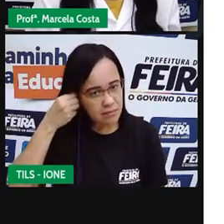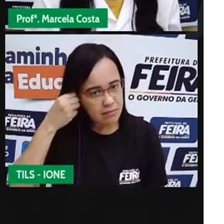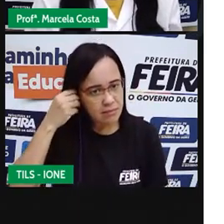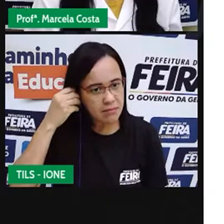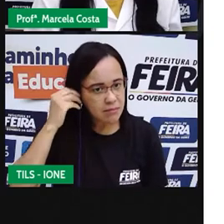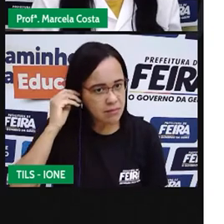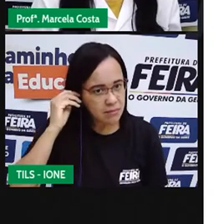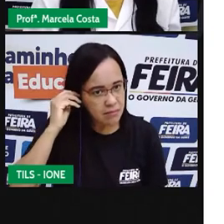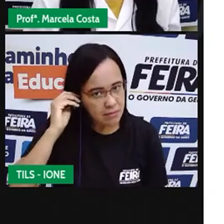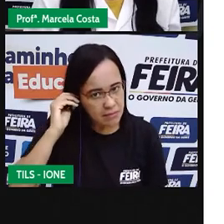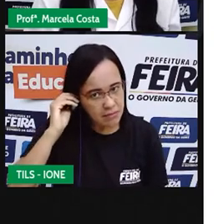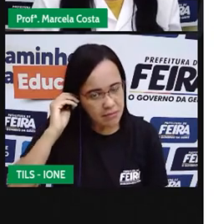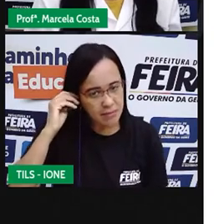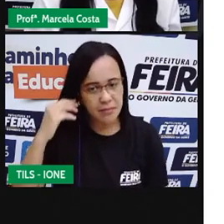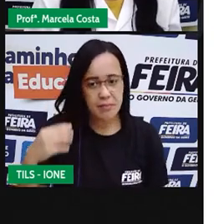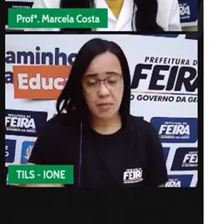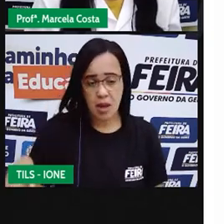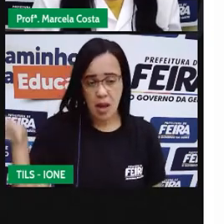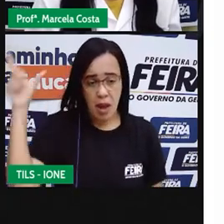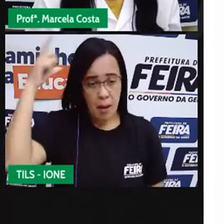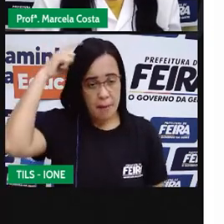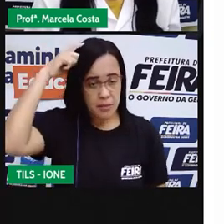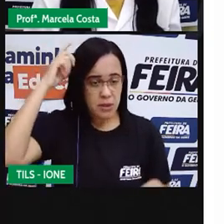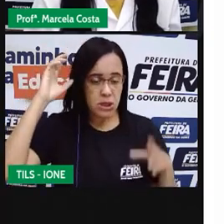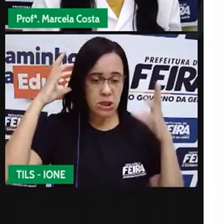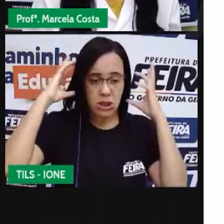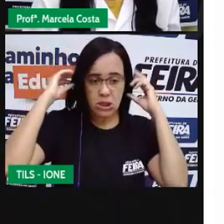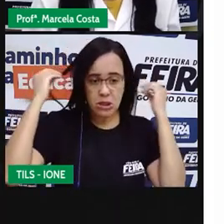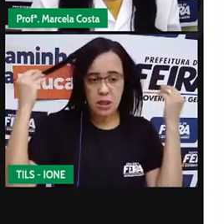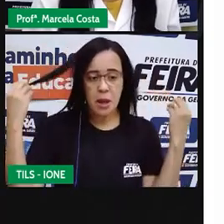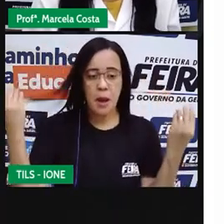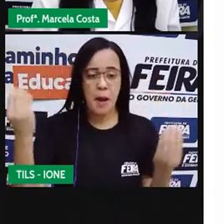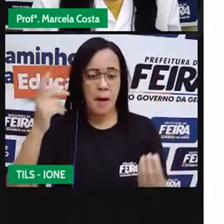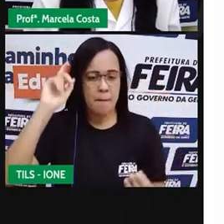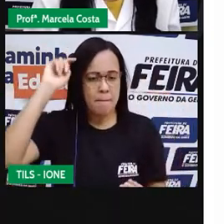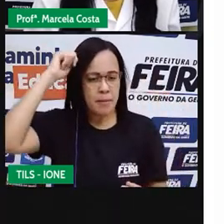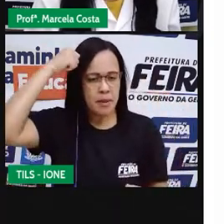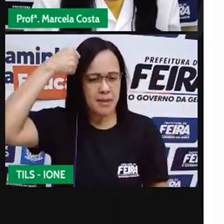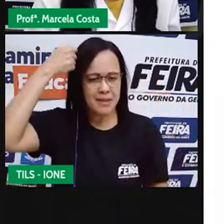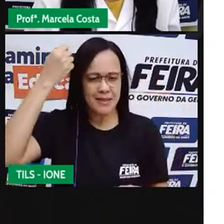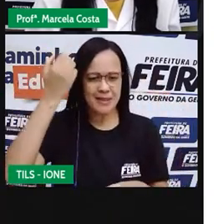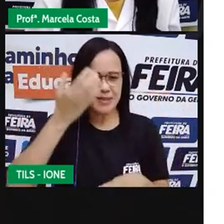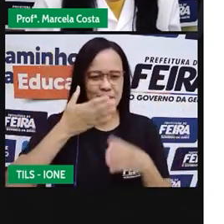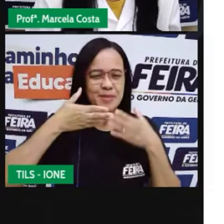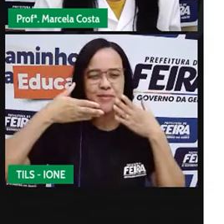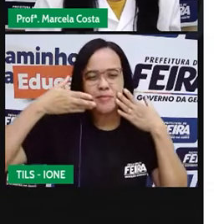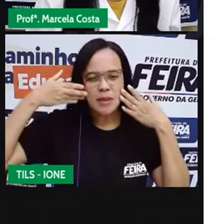É uma princesa de cabelos pretos, de pele branca, não isso?